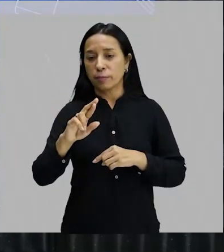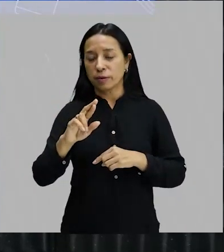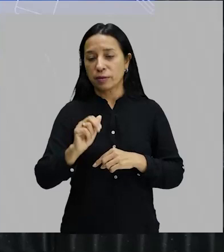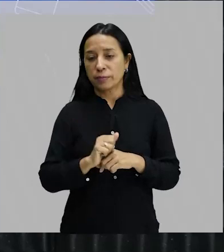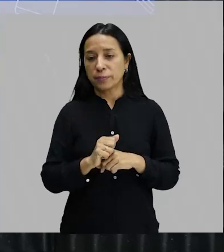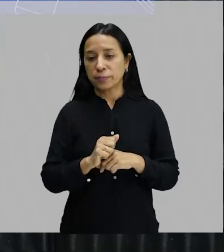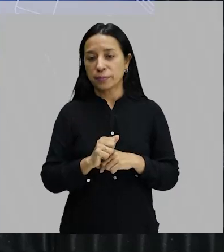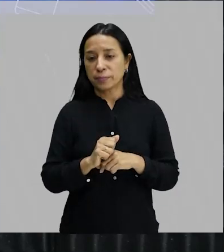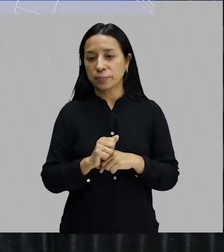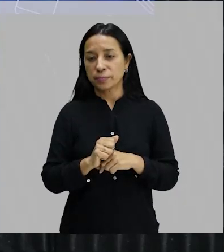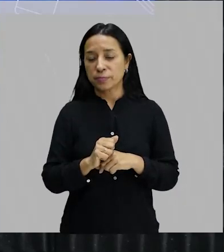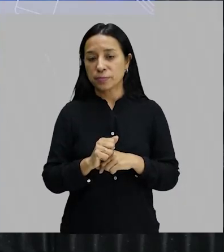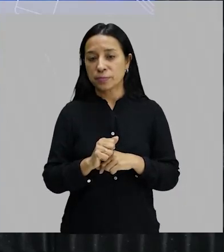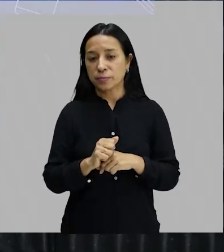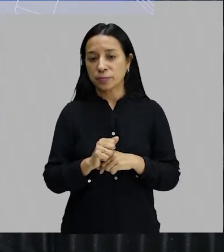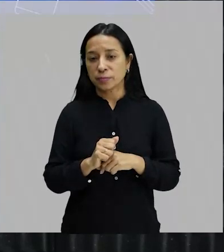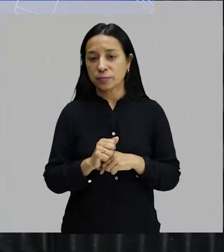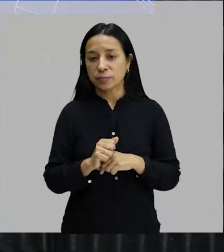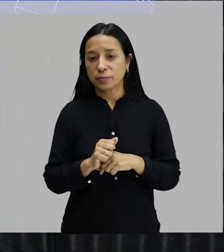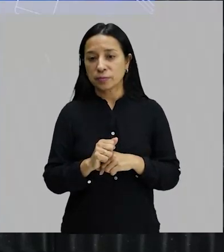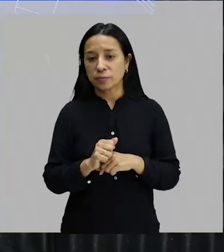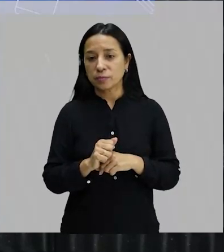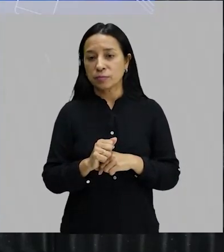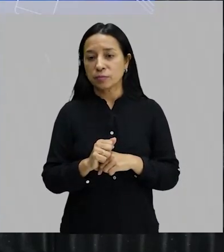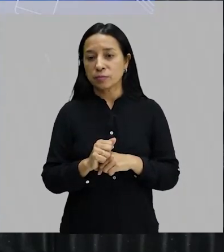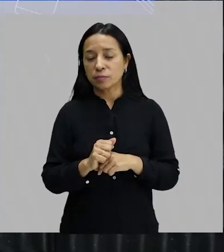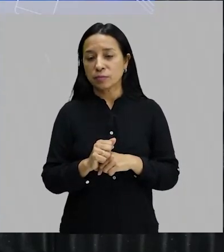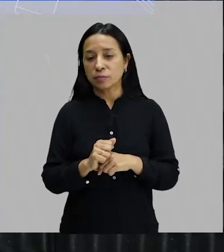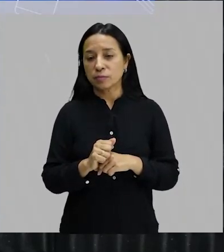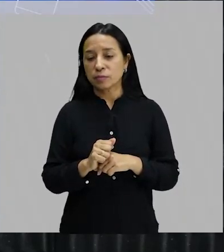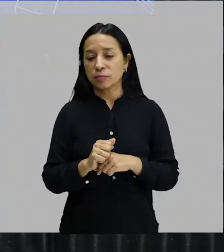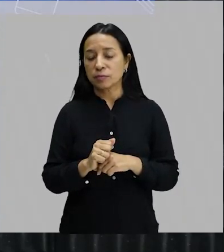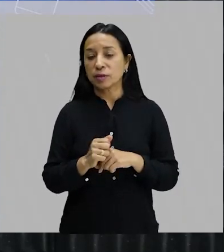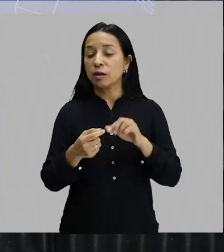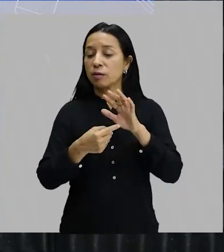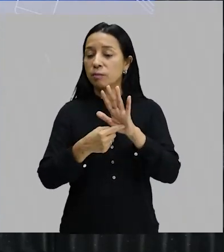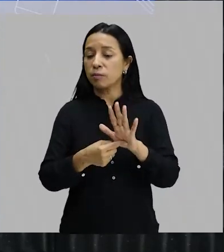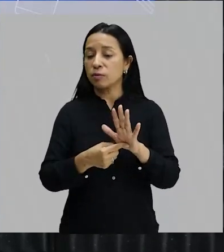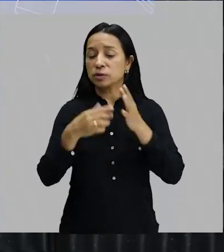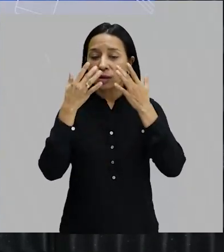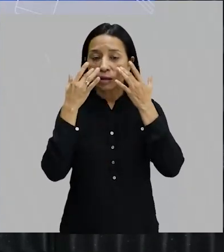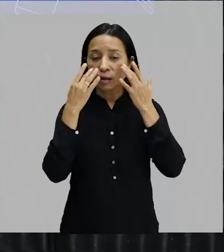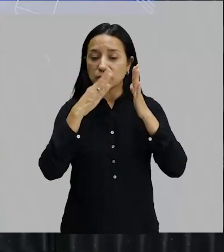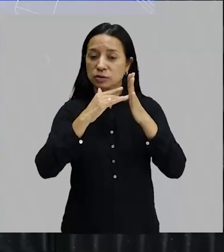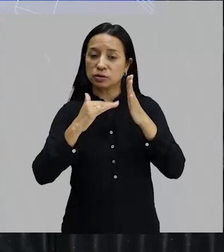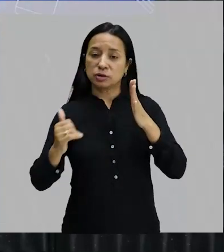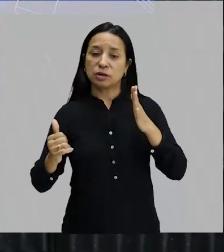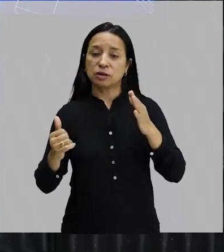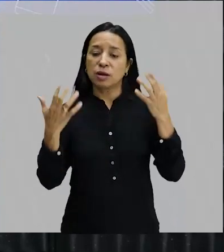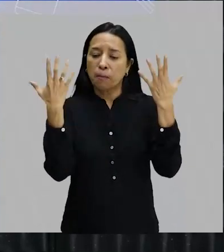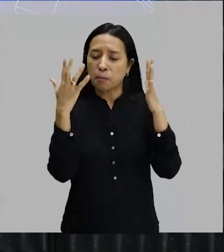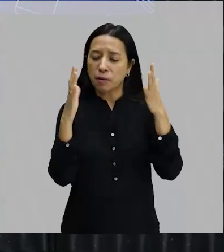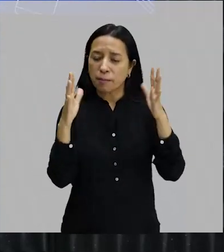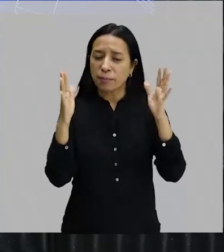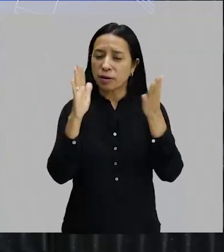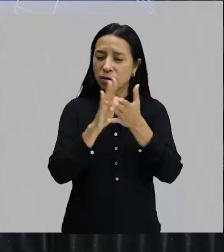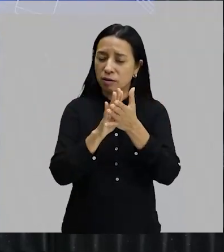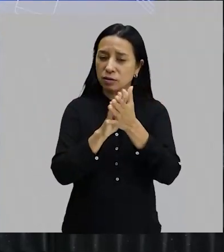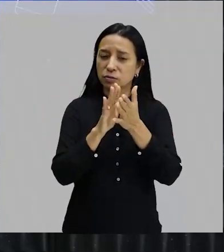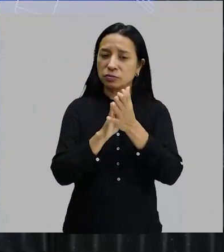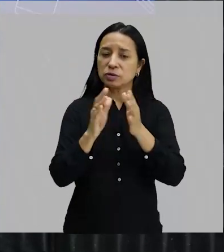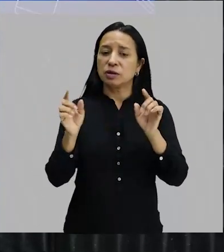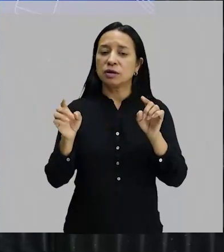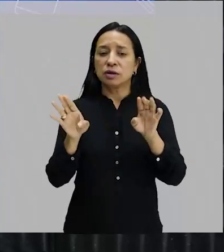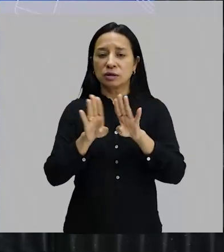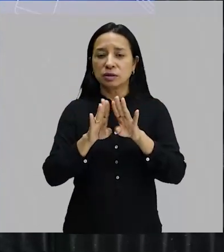dos participantes da Semana de Arte Moderna, fala sobre arte estética, novos escritores, muitos aplausos e muitas vaias, aí